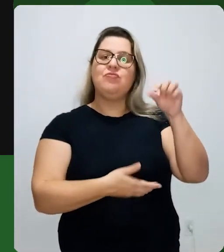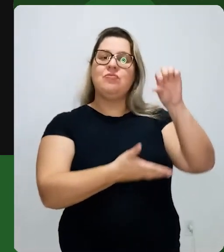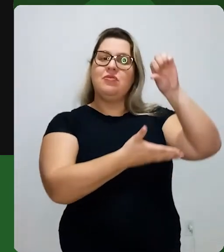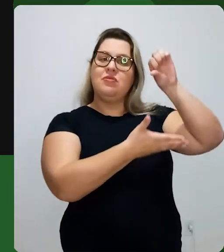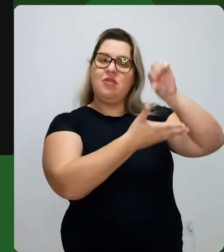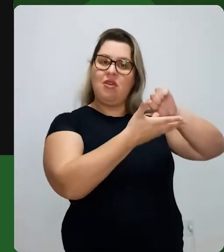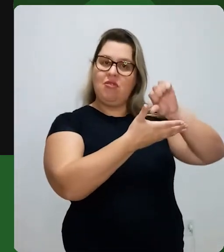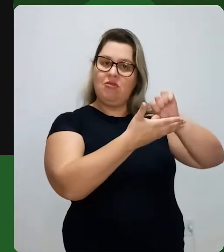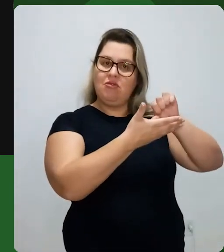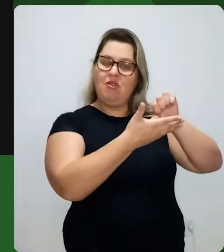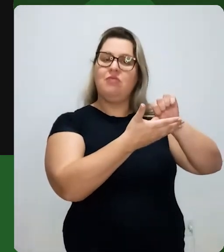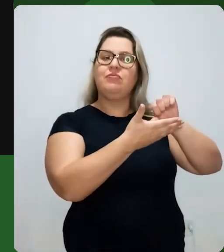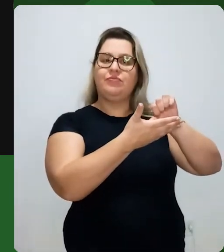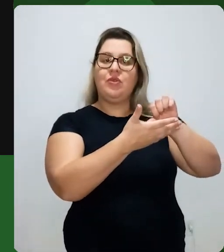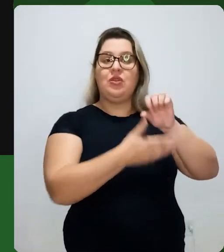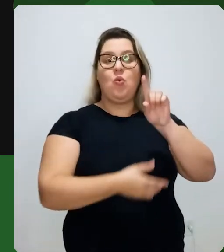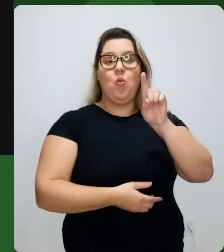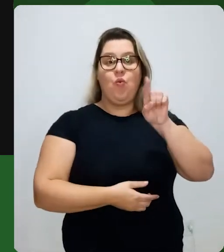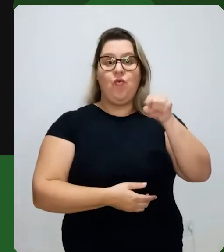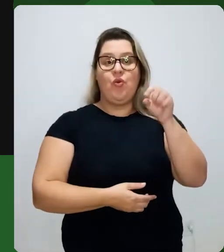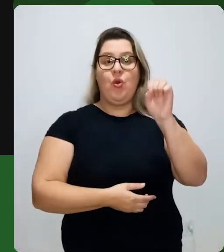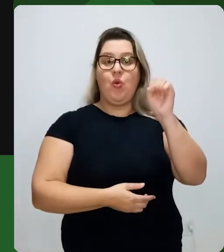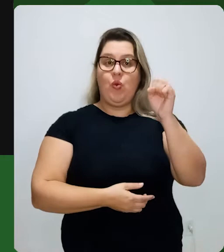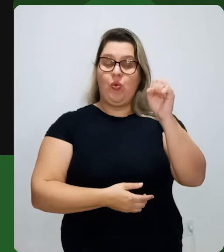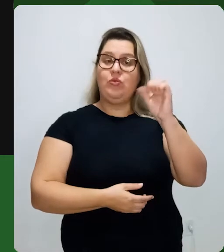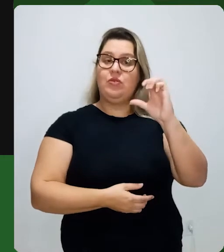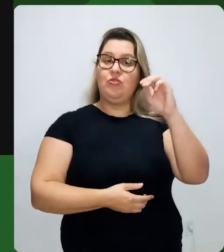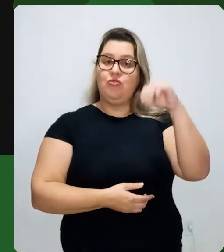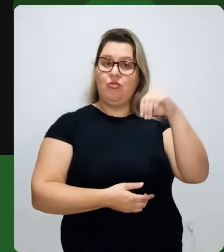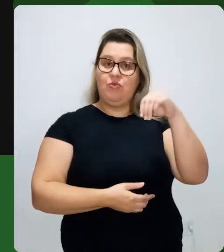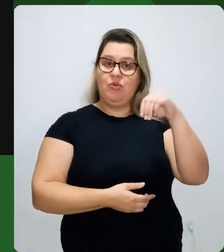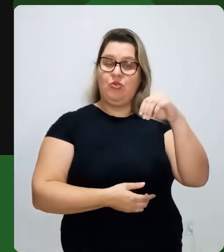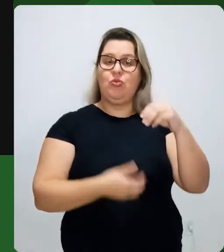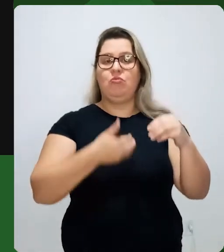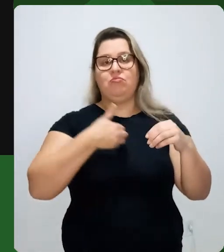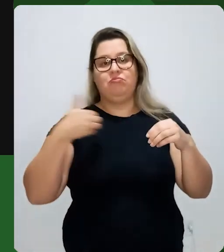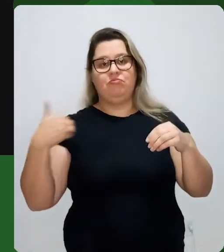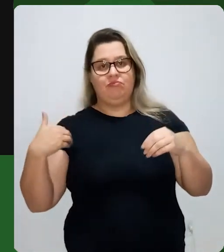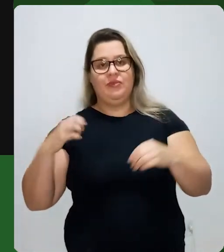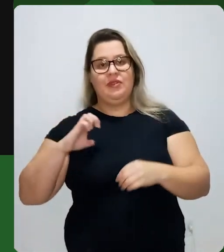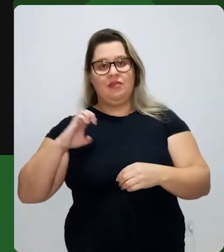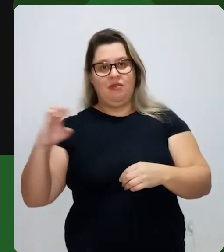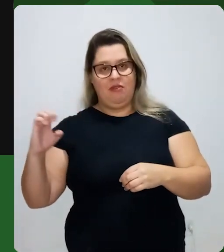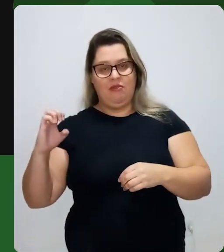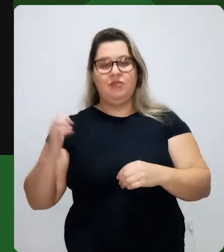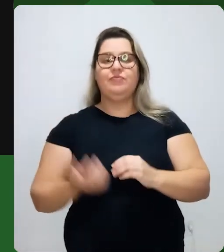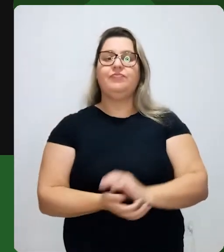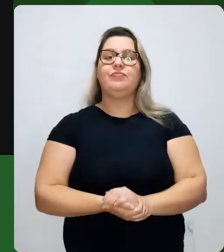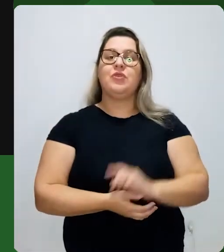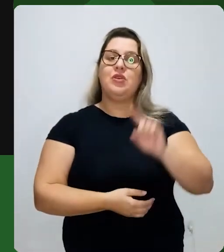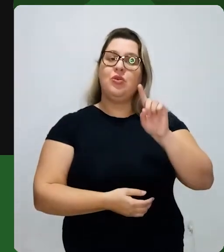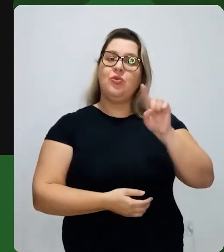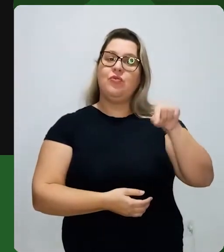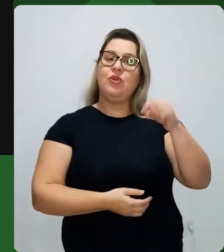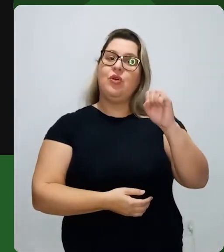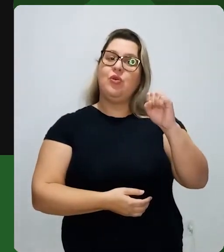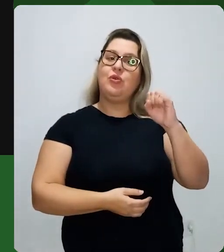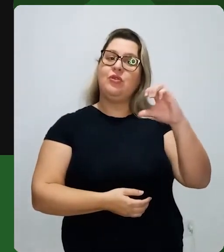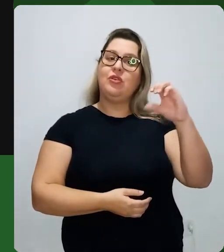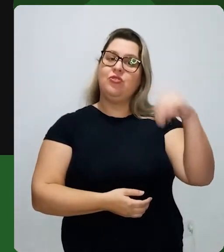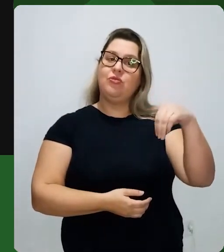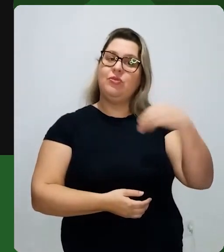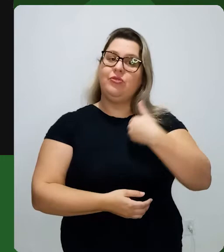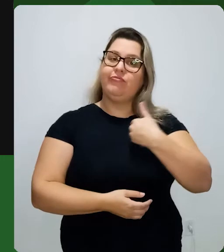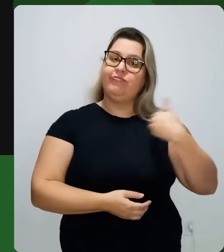ele. Então, um vírgula oito centímetros pra um lado, um vírgula